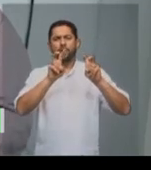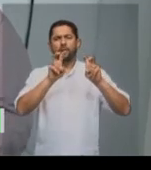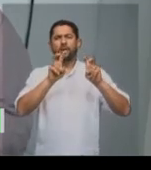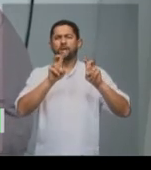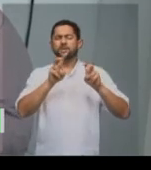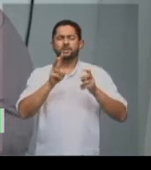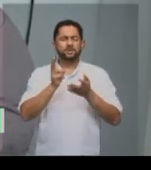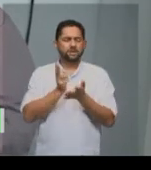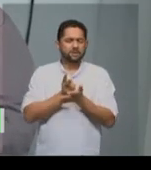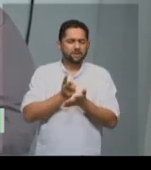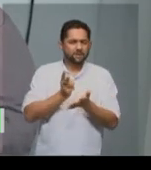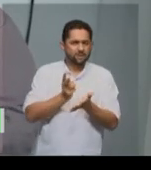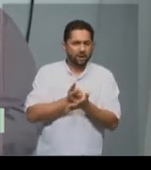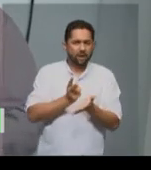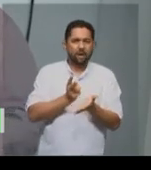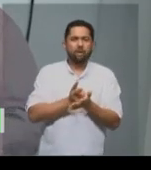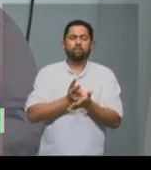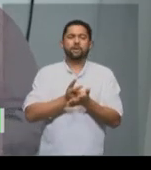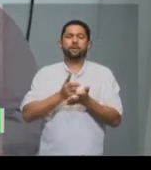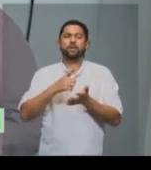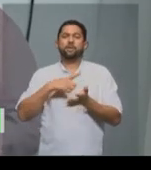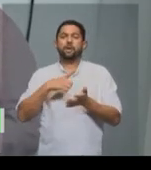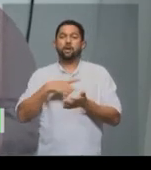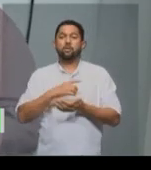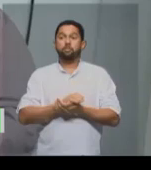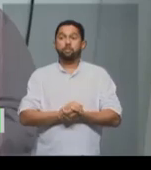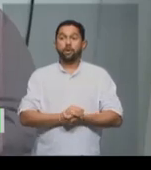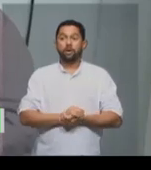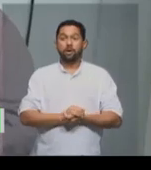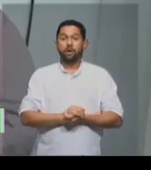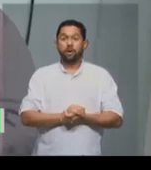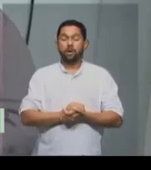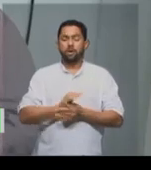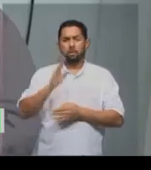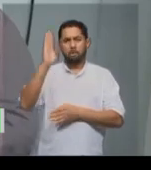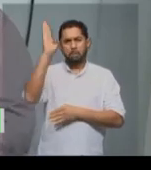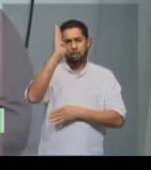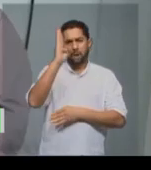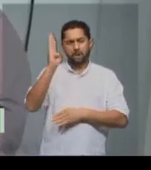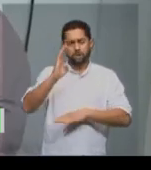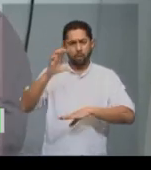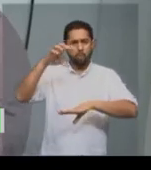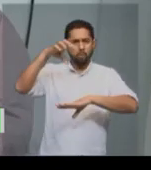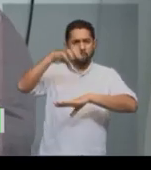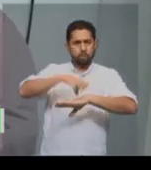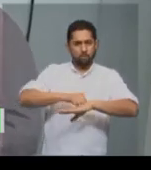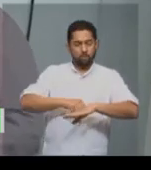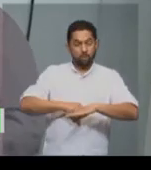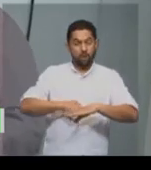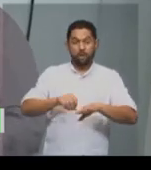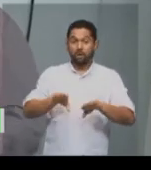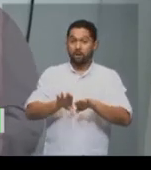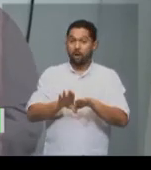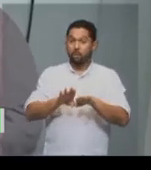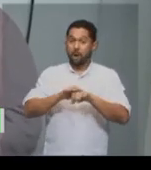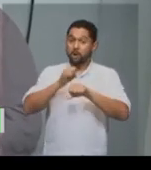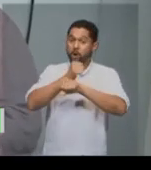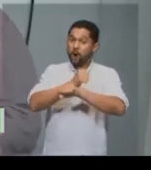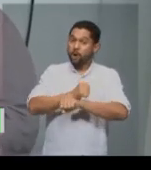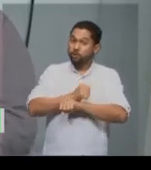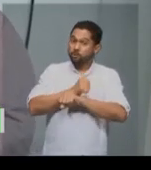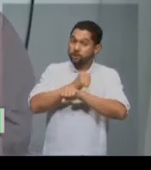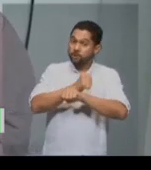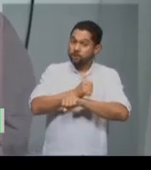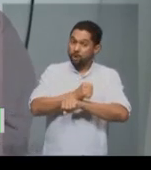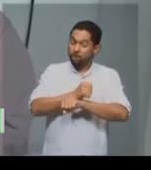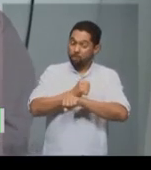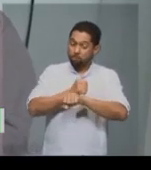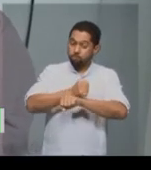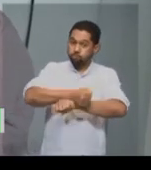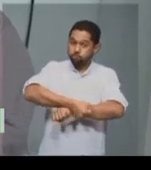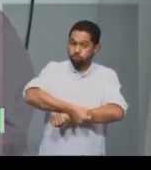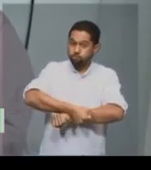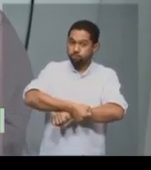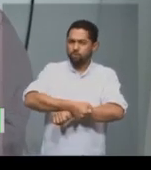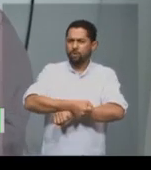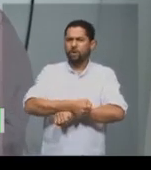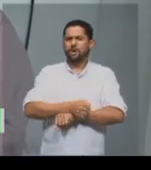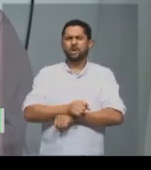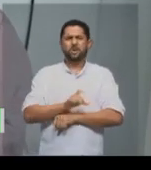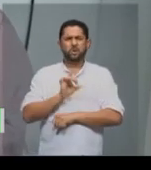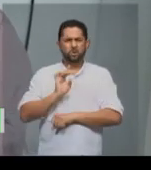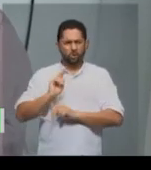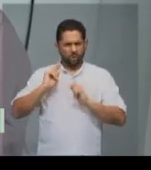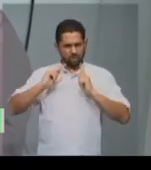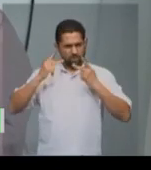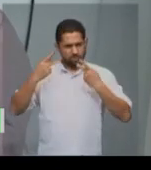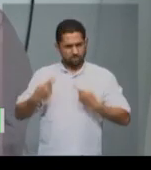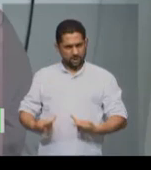praticamente, a gente fala sempre de Brasil Colônia e vamos falar de escravização. Escravização não apenas dos seres